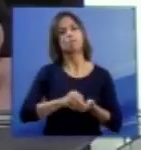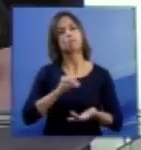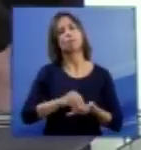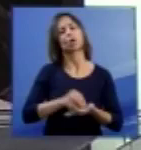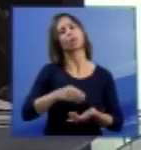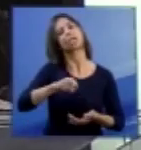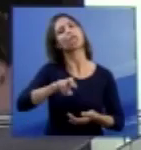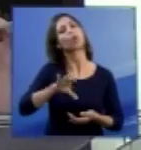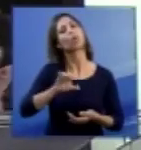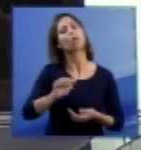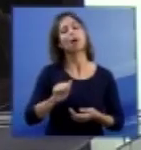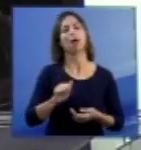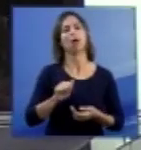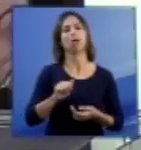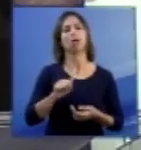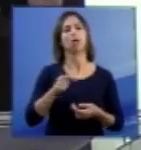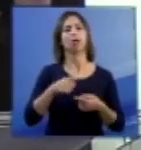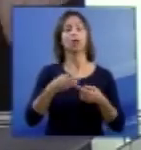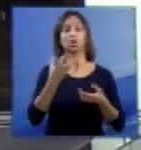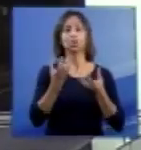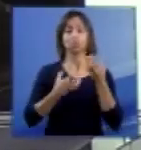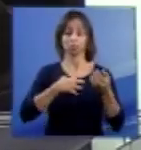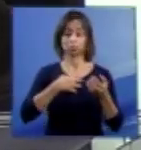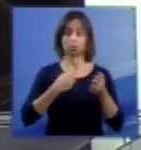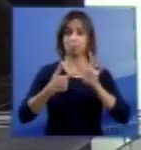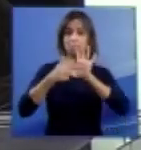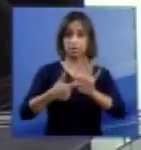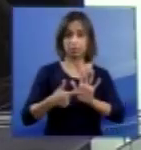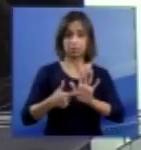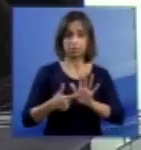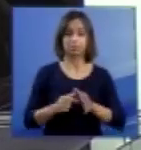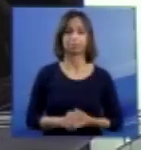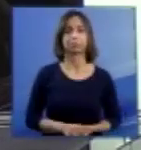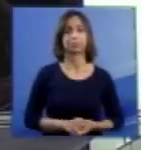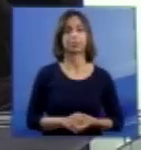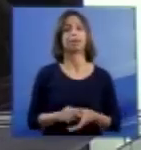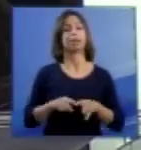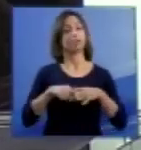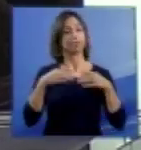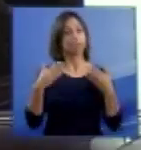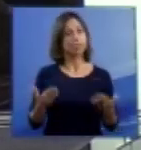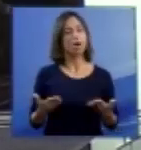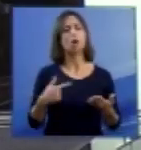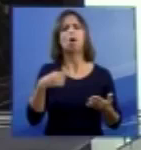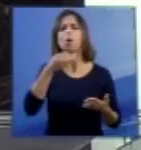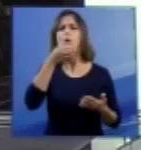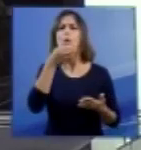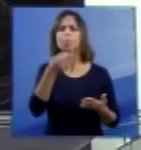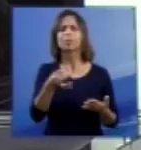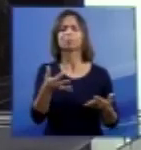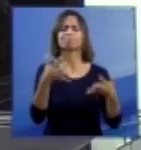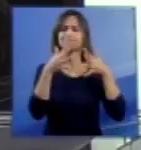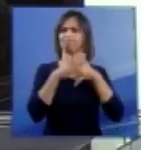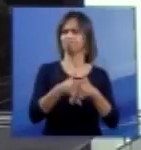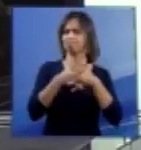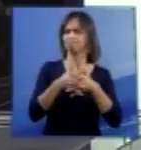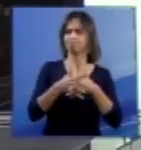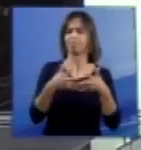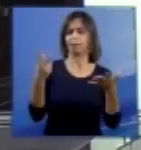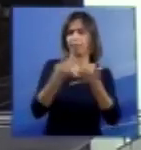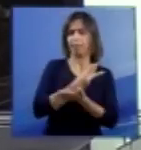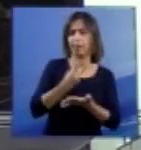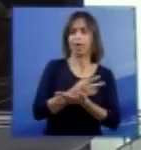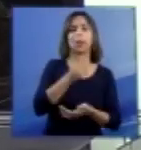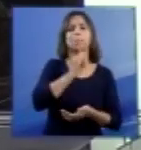compatíveis com essa forma de manifestação. Então, as opiniões equivocadas, como, por exemplo,